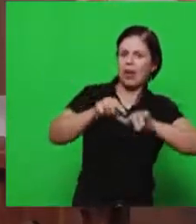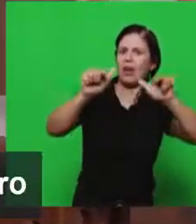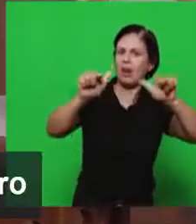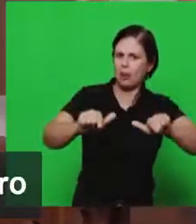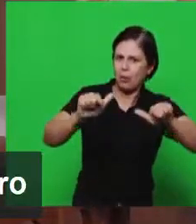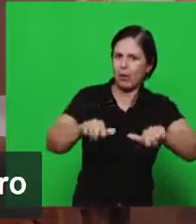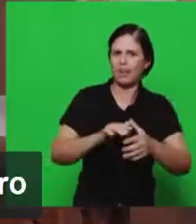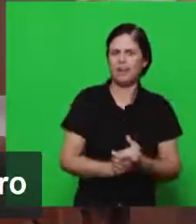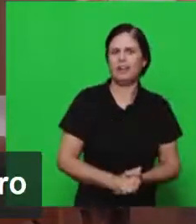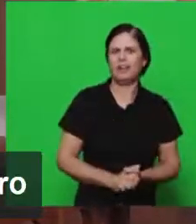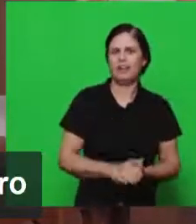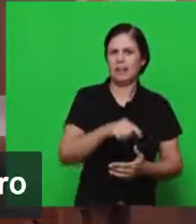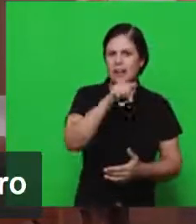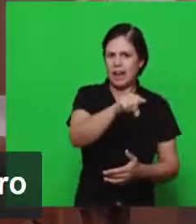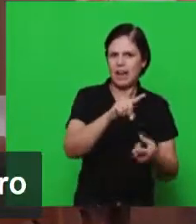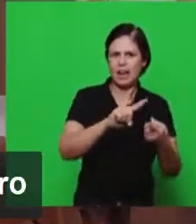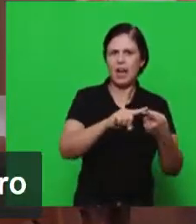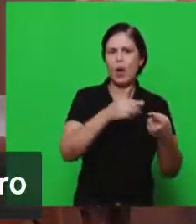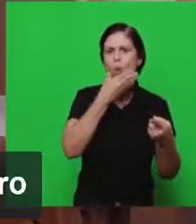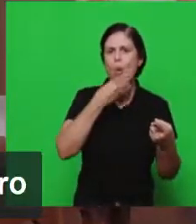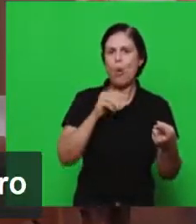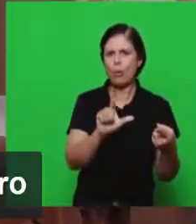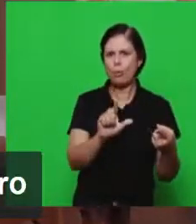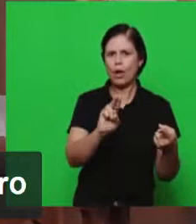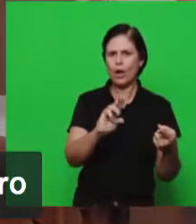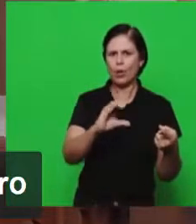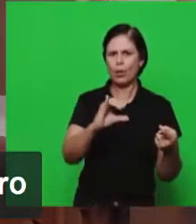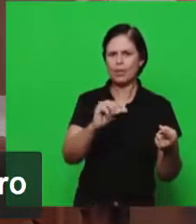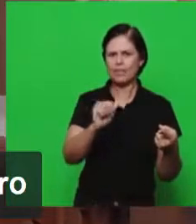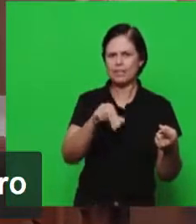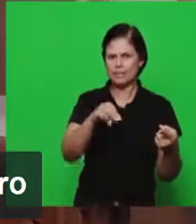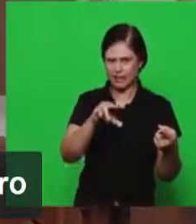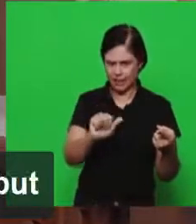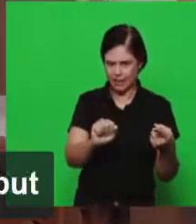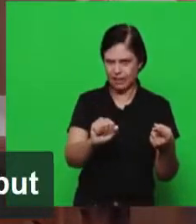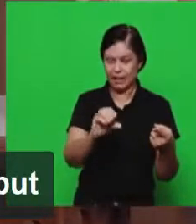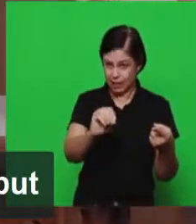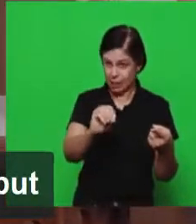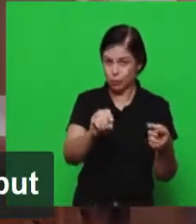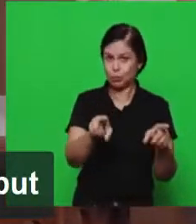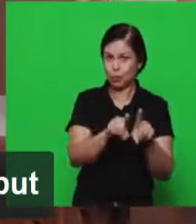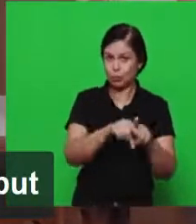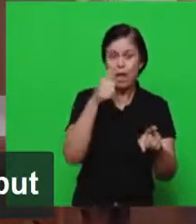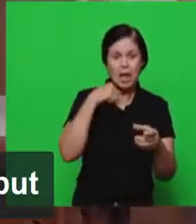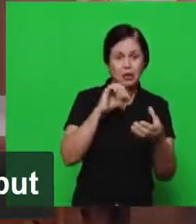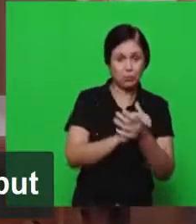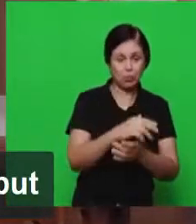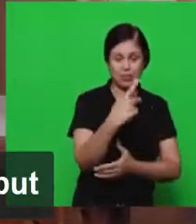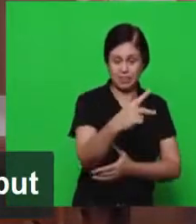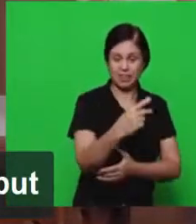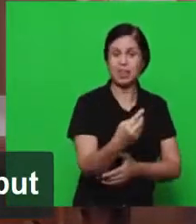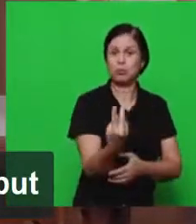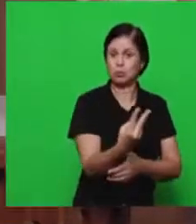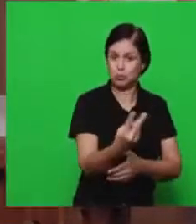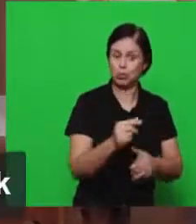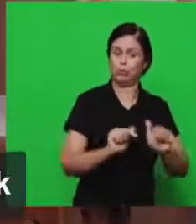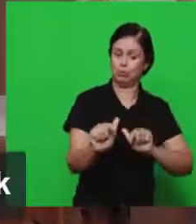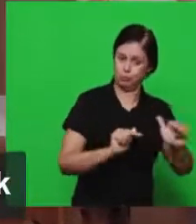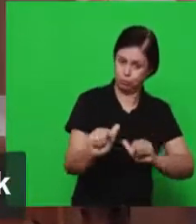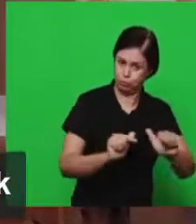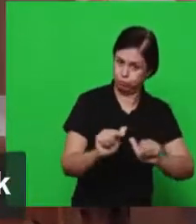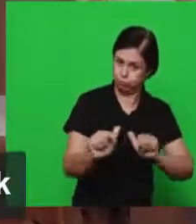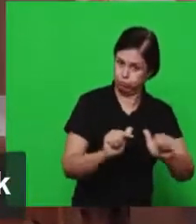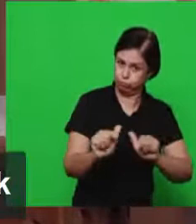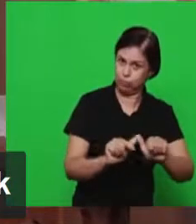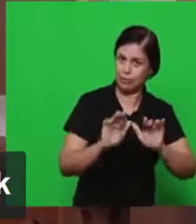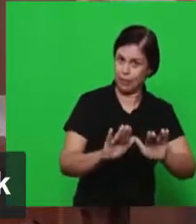trabalhador ali, com sua esposa, e tantos outros, pastor Pedro, pastor Robson, são daqui da região, mas o